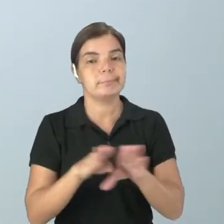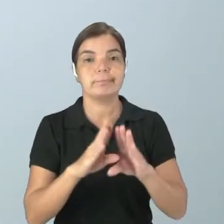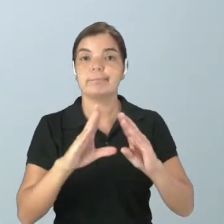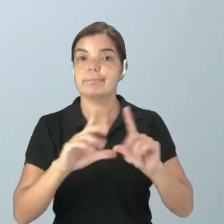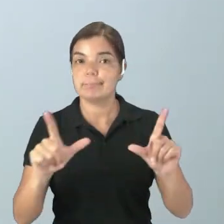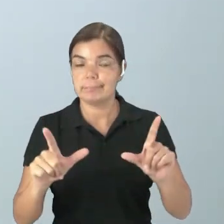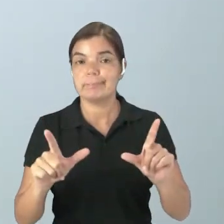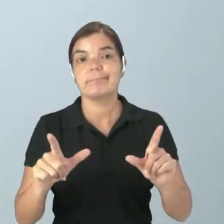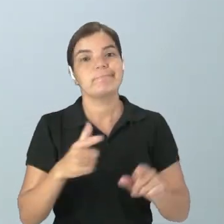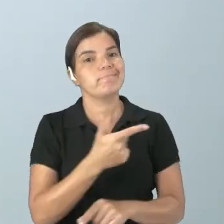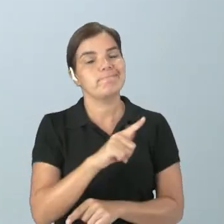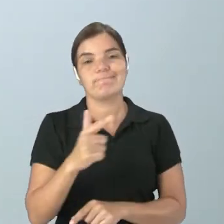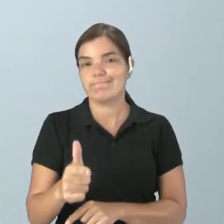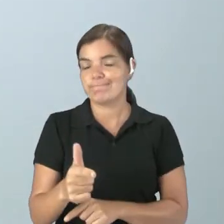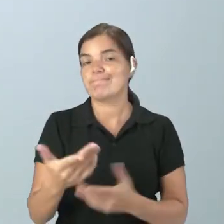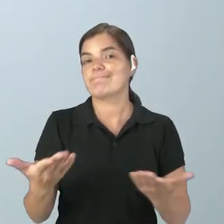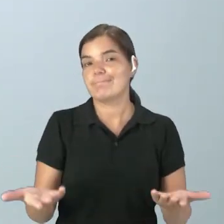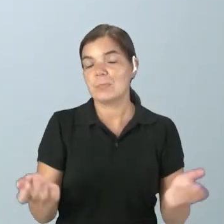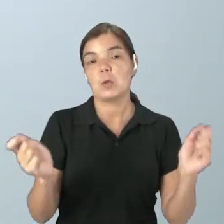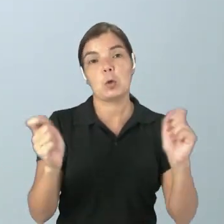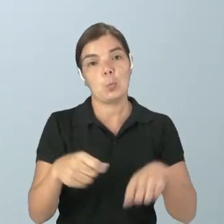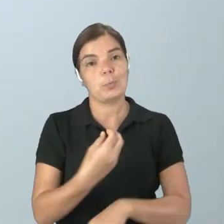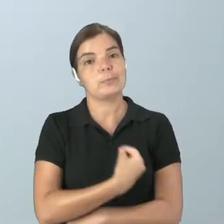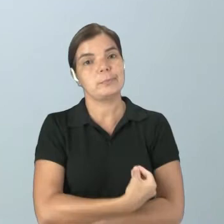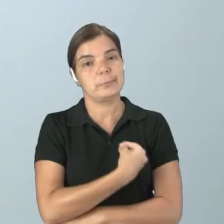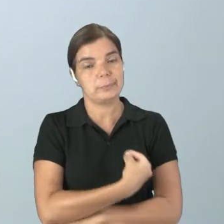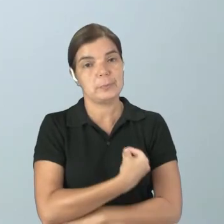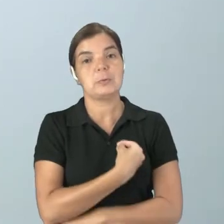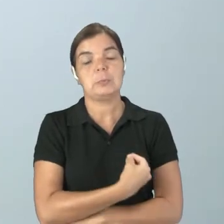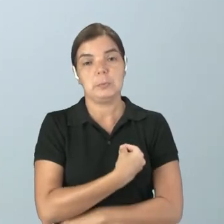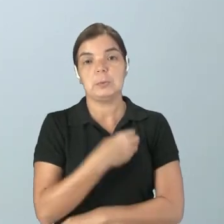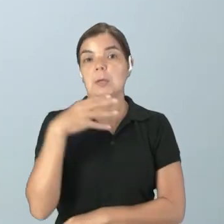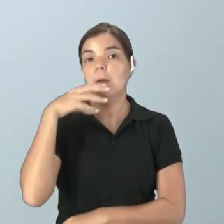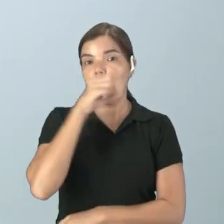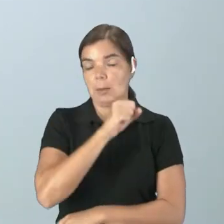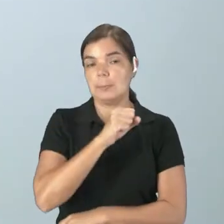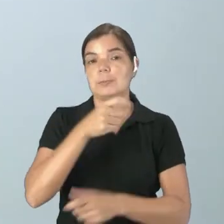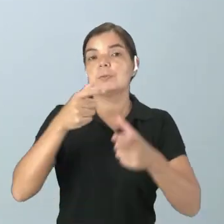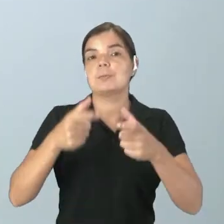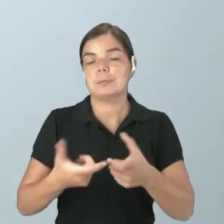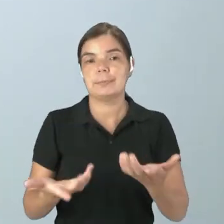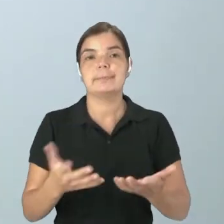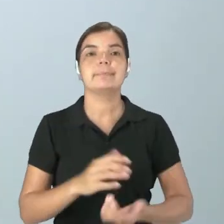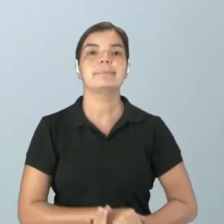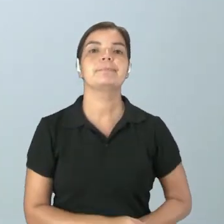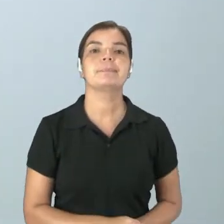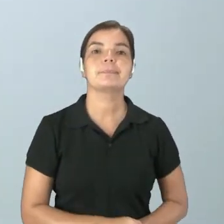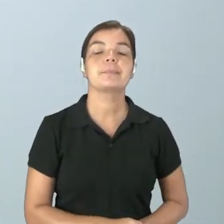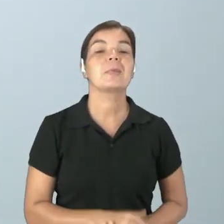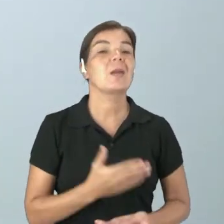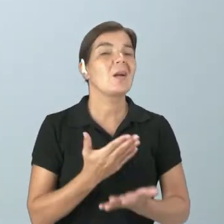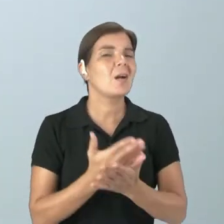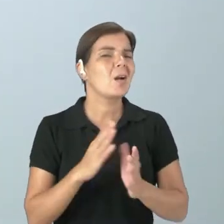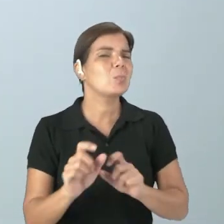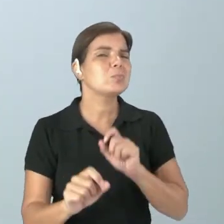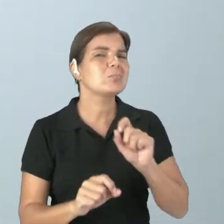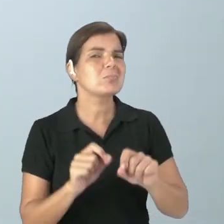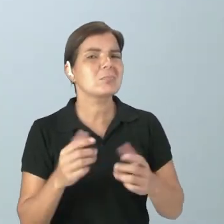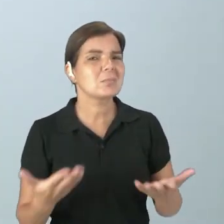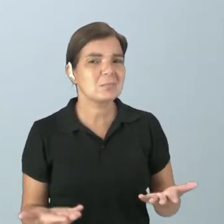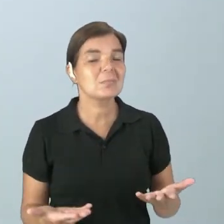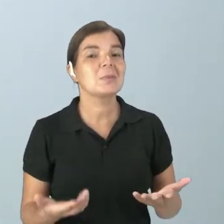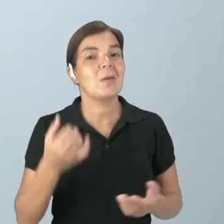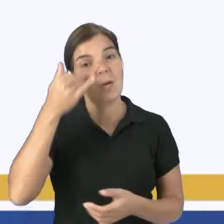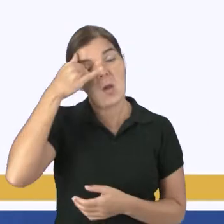vai ter as mesmas condições pra que seres vivos habitem de repente aquela área, né? E isso acaba fazendo o que também? Acaba evitando